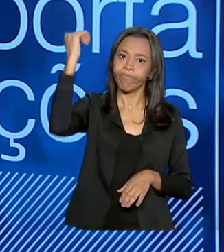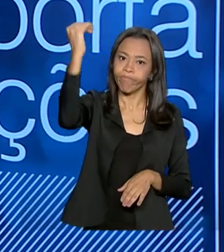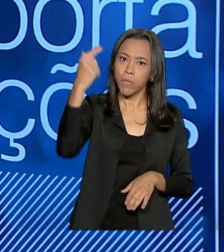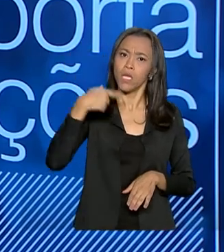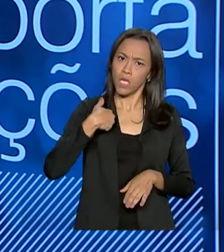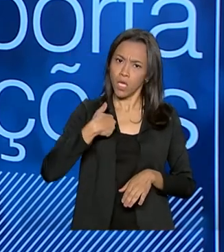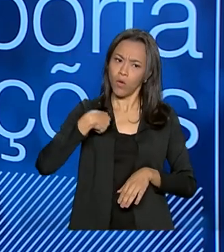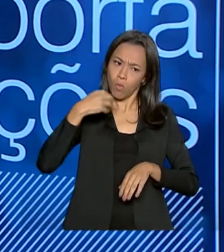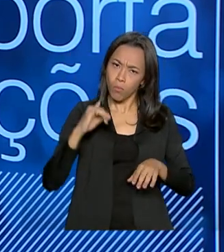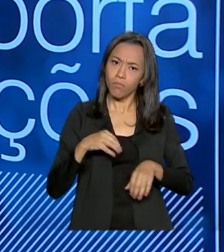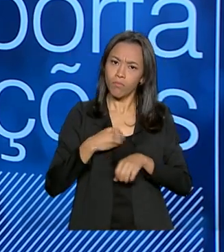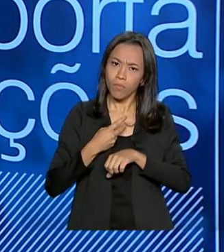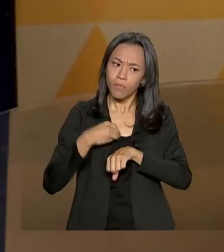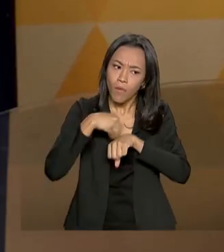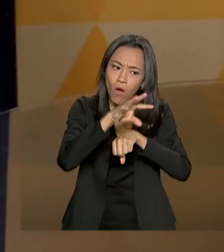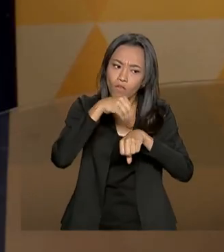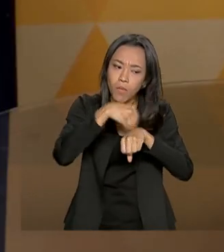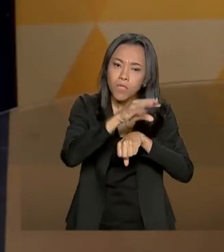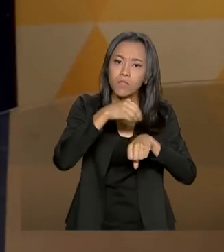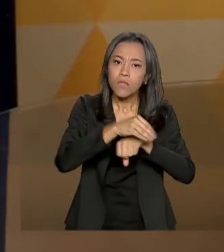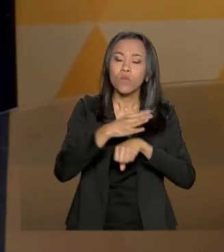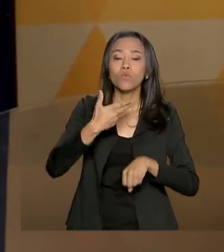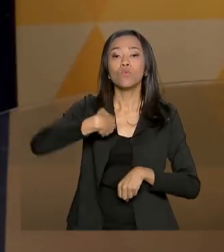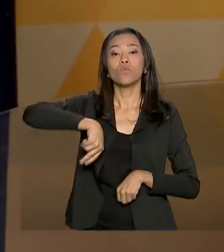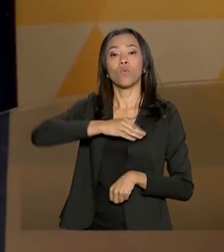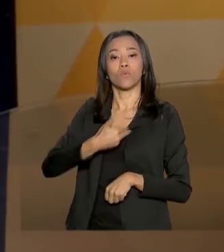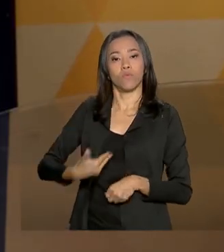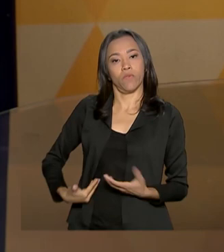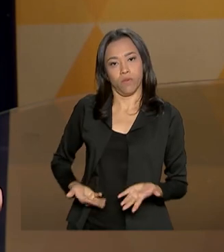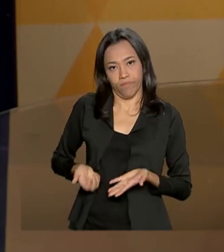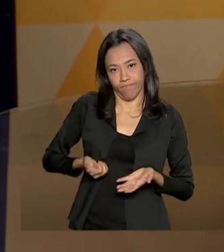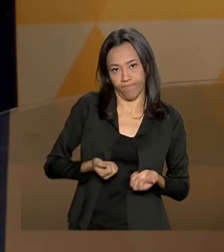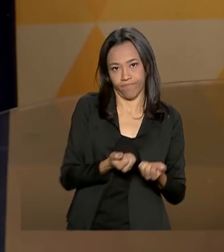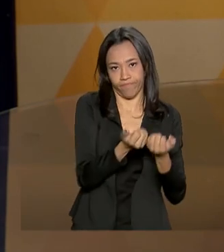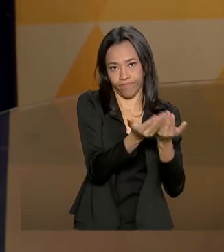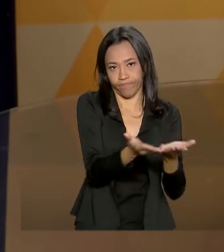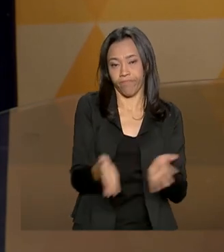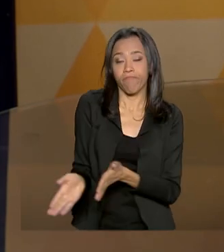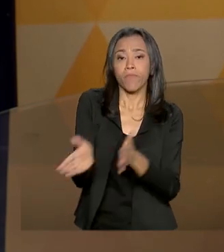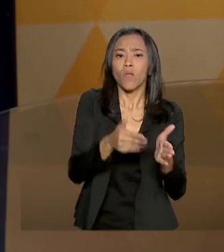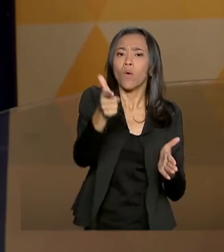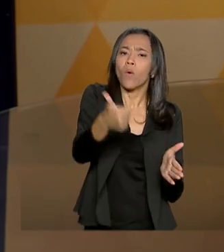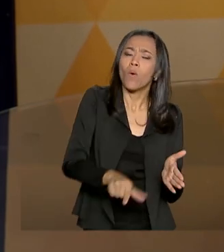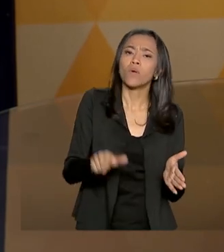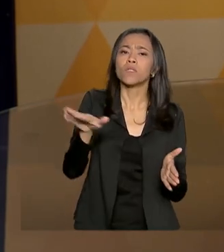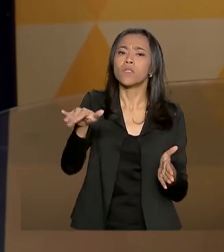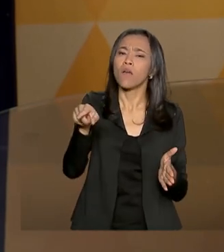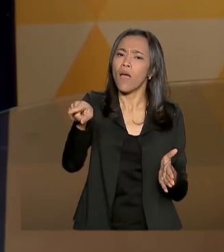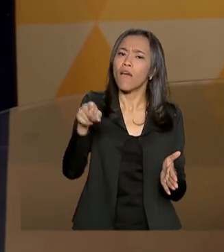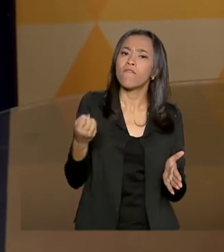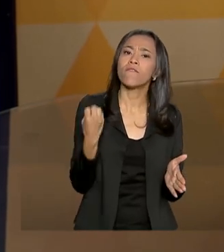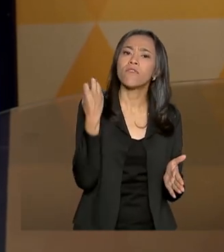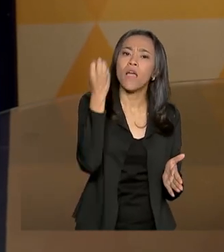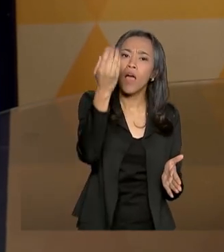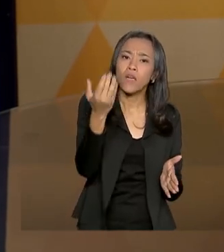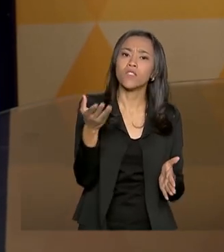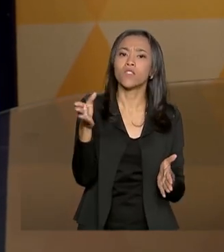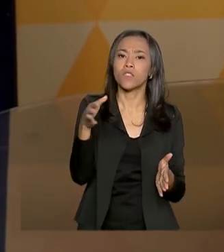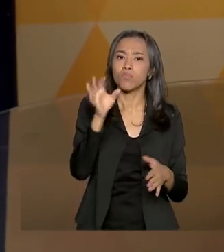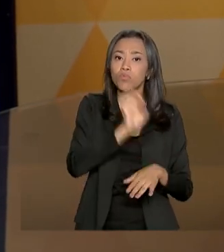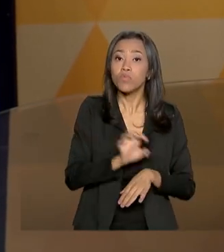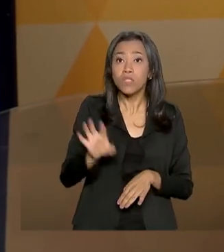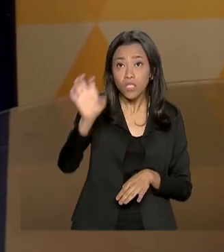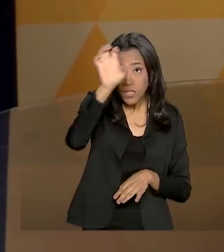que é o nosso governo. Perfeito. Outra atividade que o senhor vem desenvolvendo no Brasil também são essas viagens aos estados